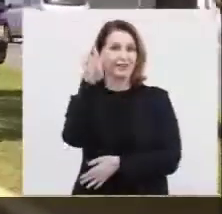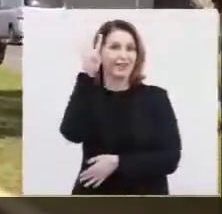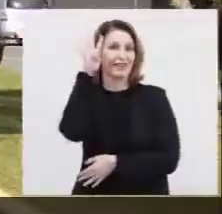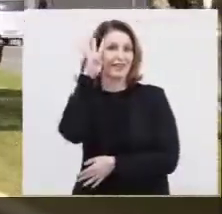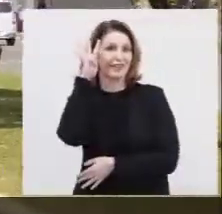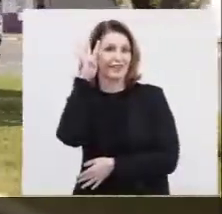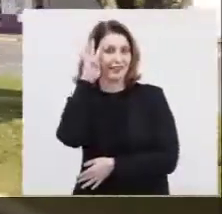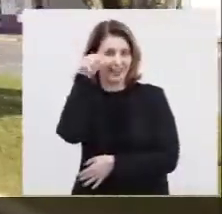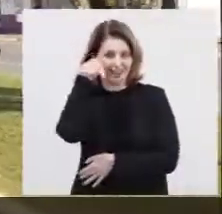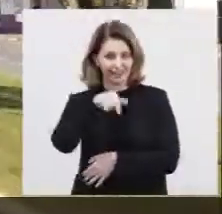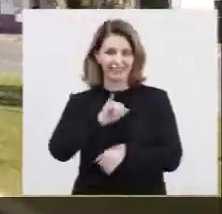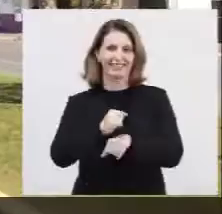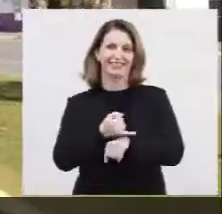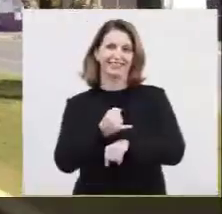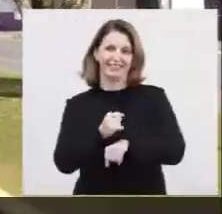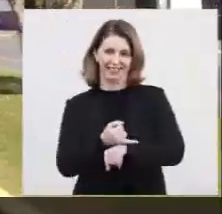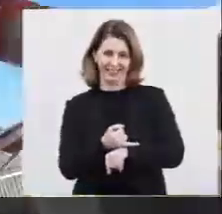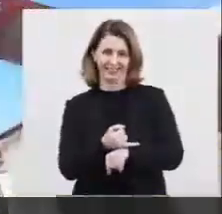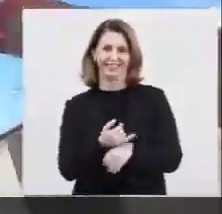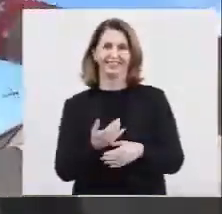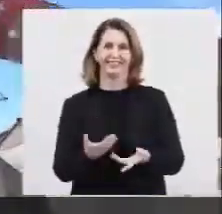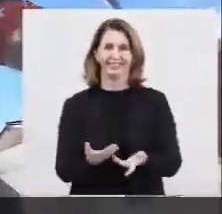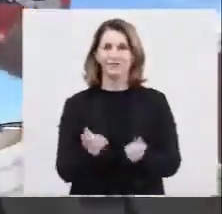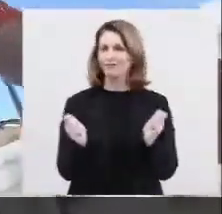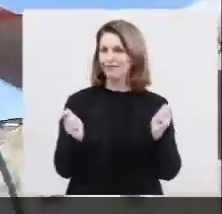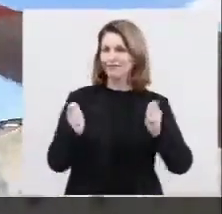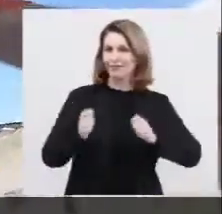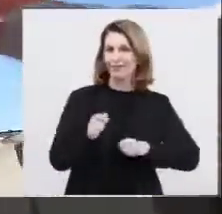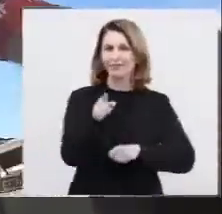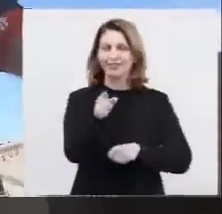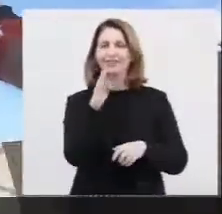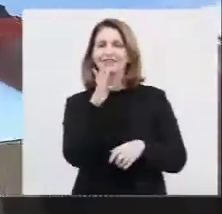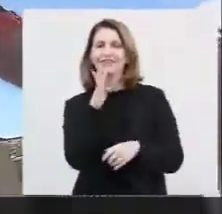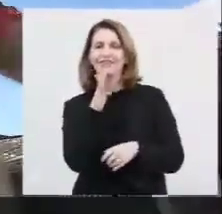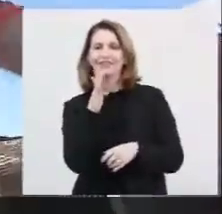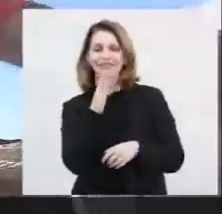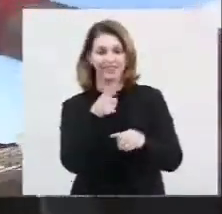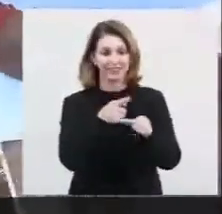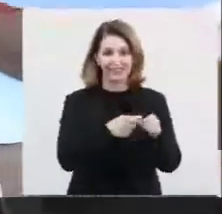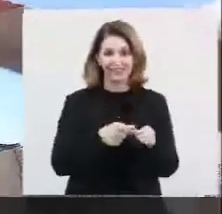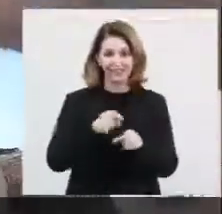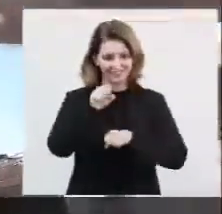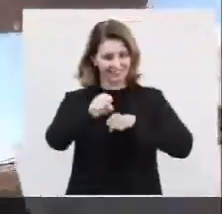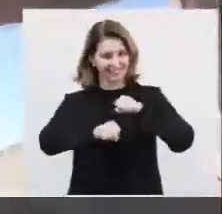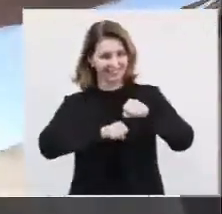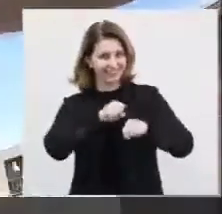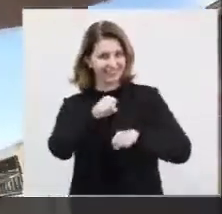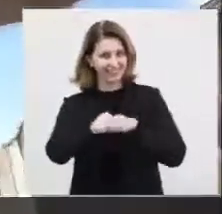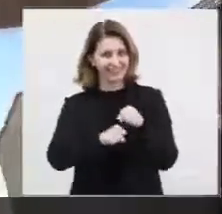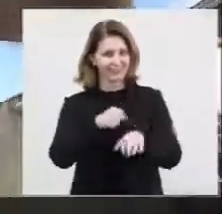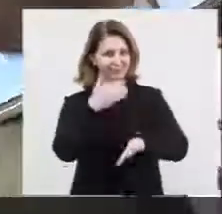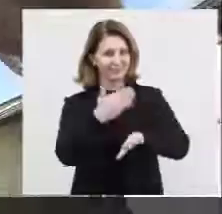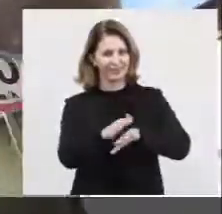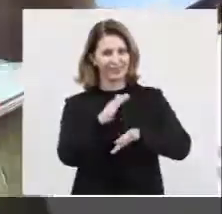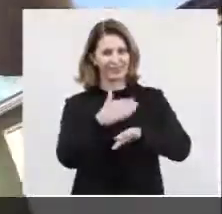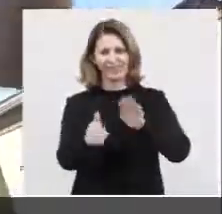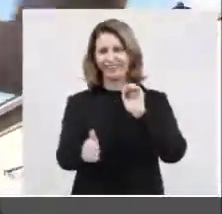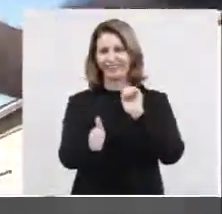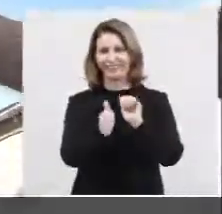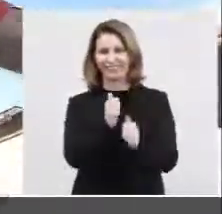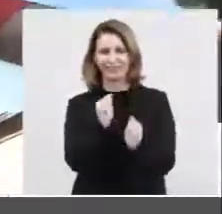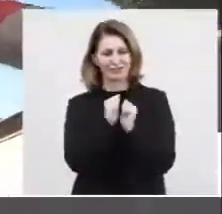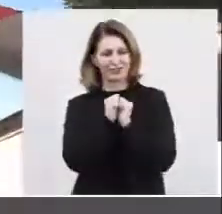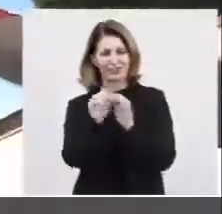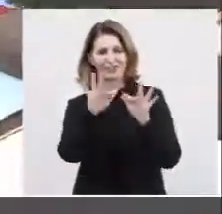quarta-feira aqui em Joinville. Uma possibilidade de você conhecer a cidade pedalando e praticar um esporte